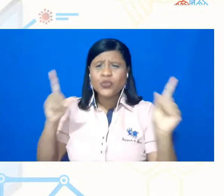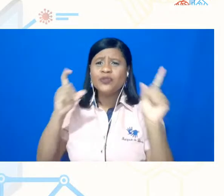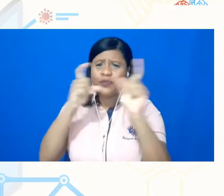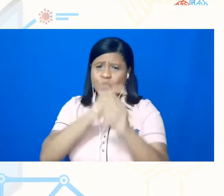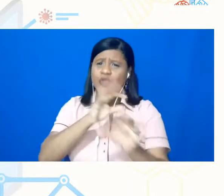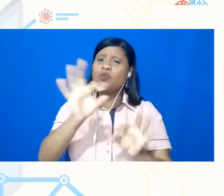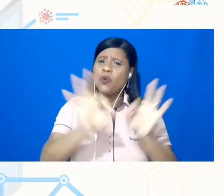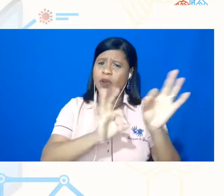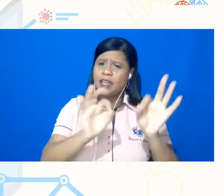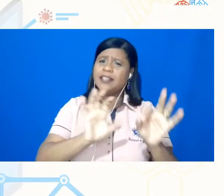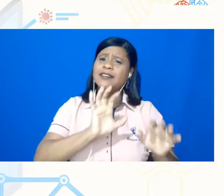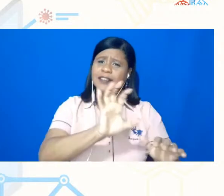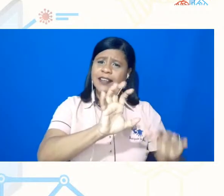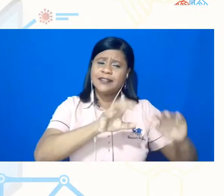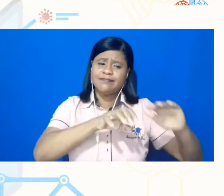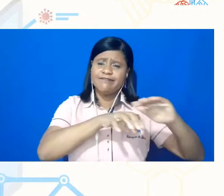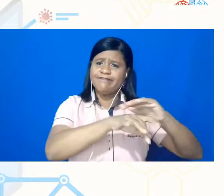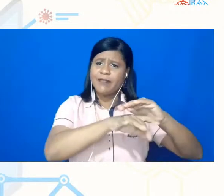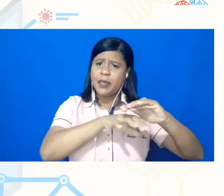remotamente, né,